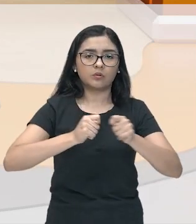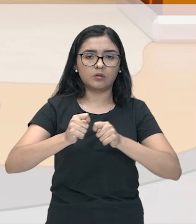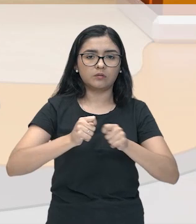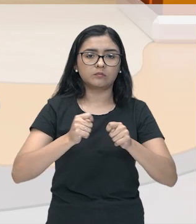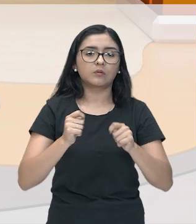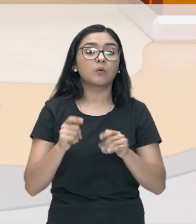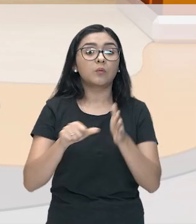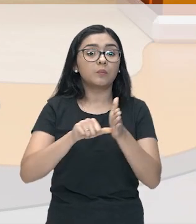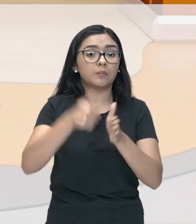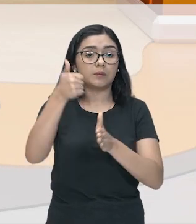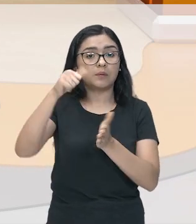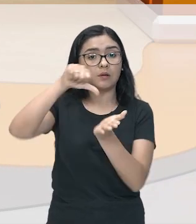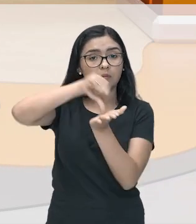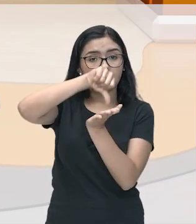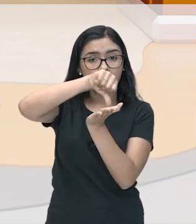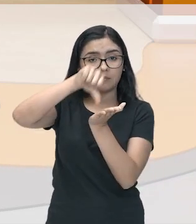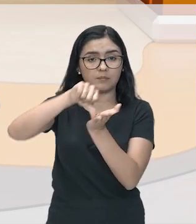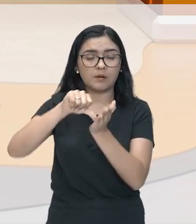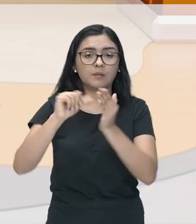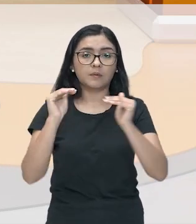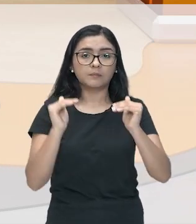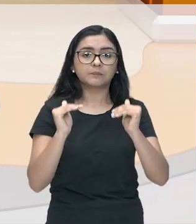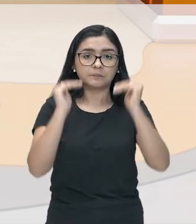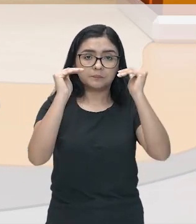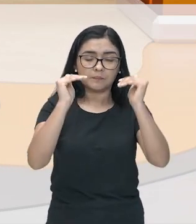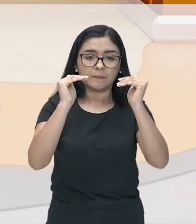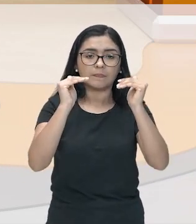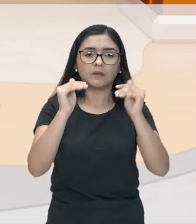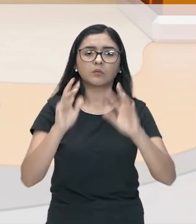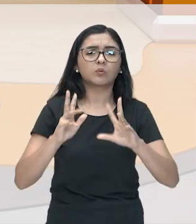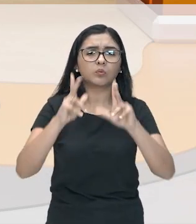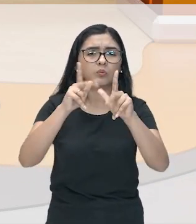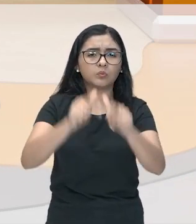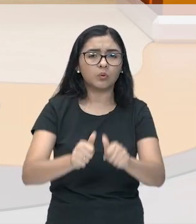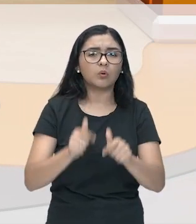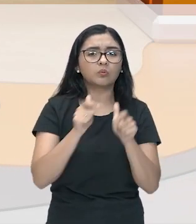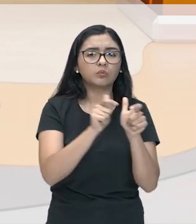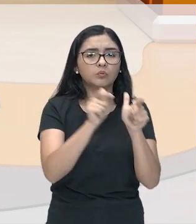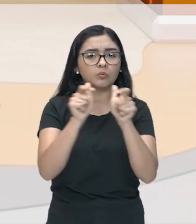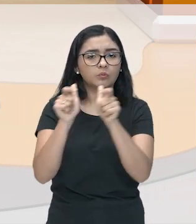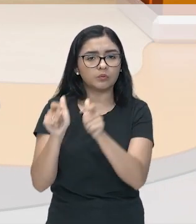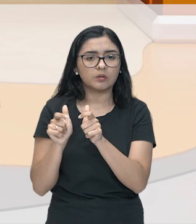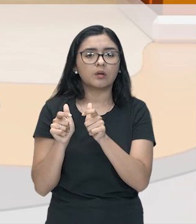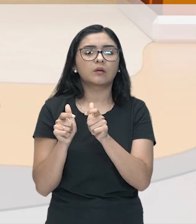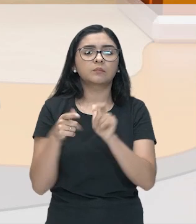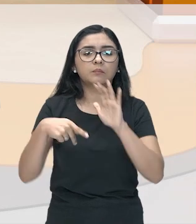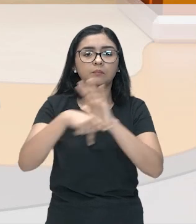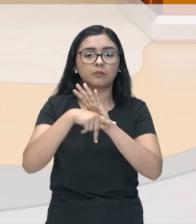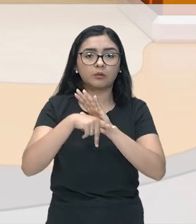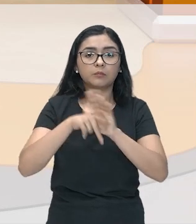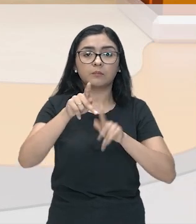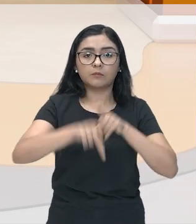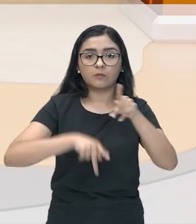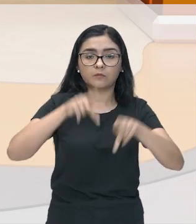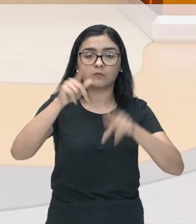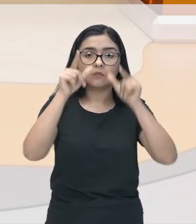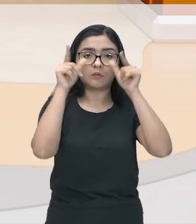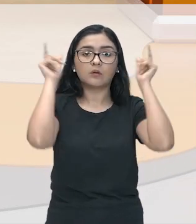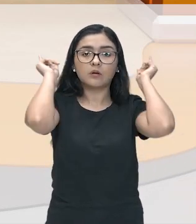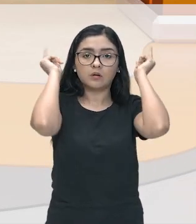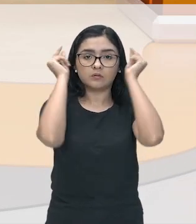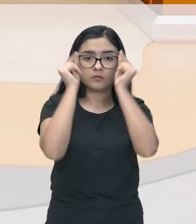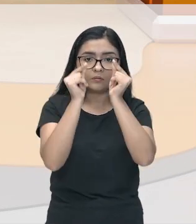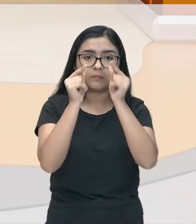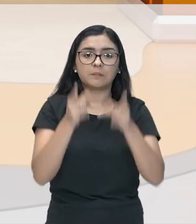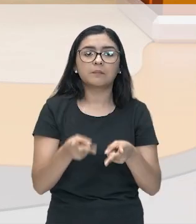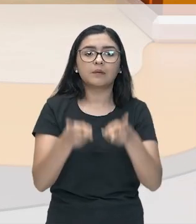gente vê aí todo o domínio do povo grego, tá? A influência do povo grego nessa região que a gente consegue observar aqui neste